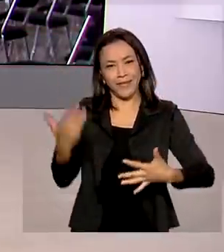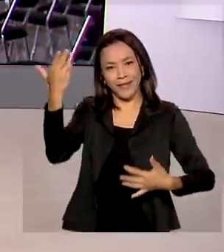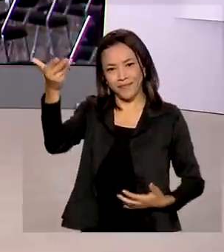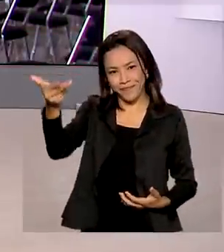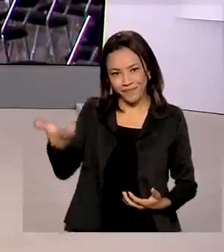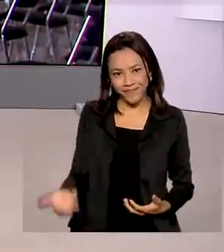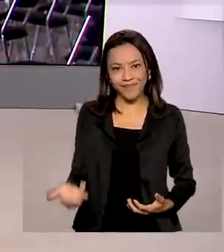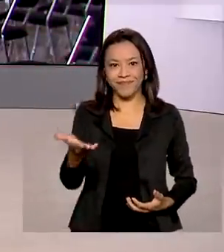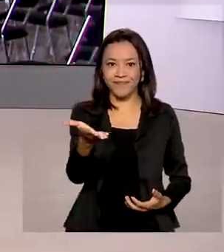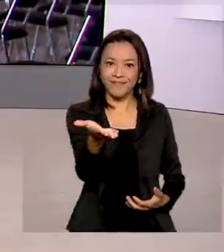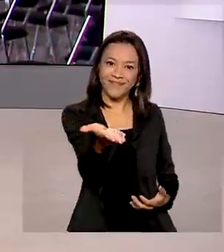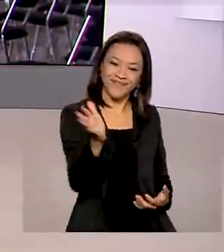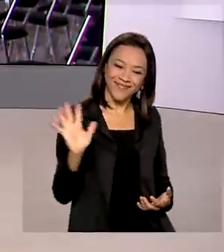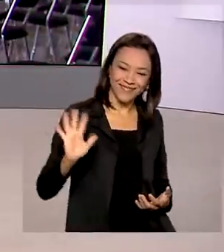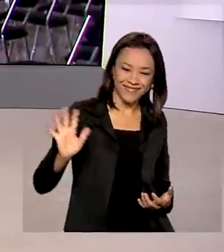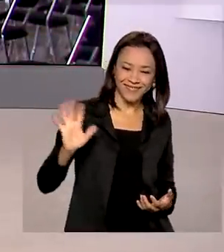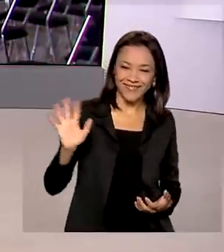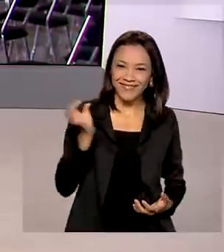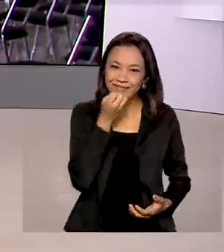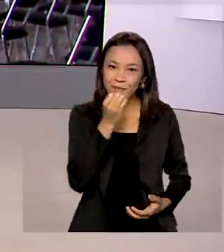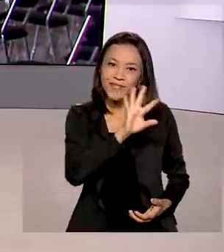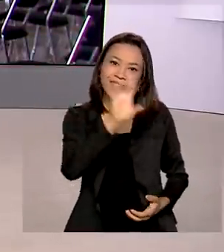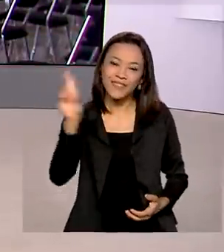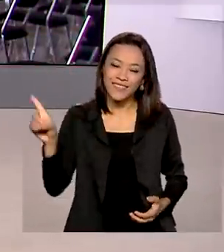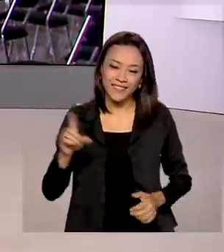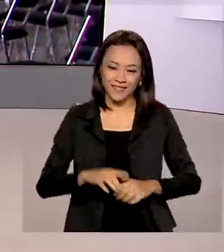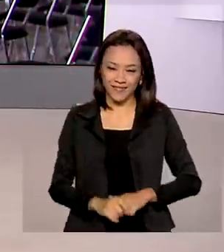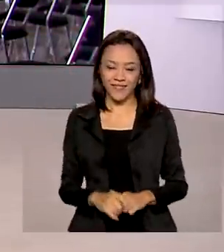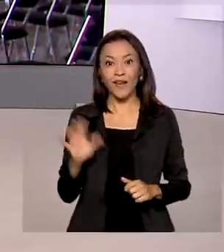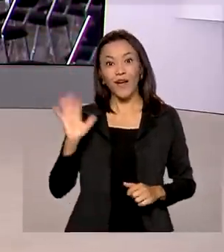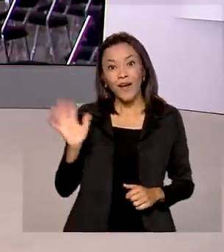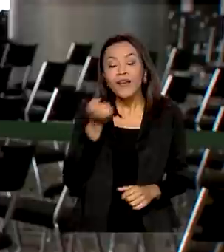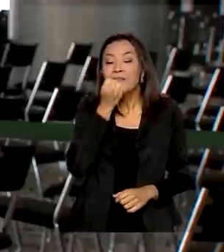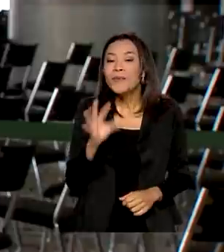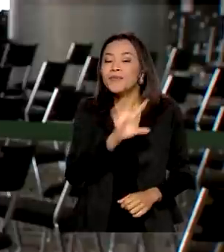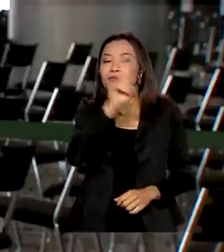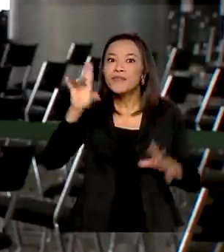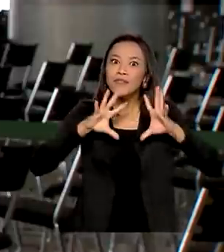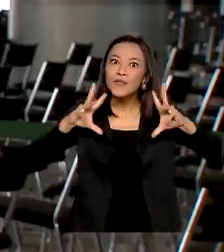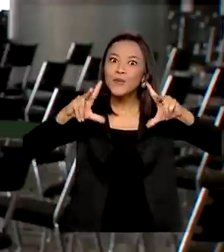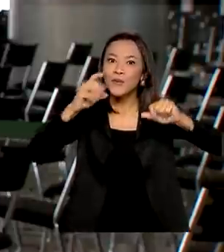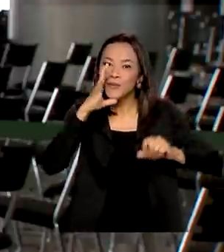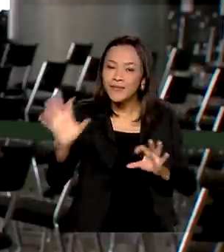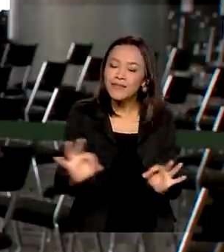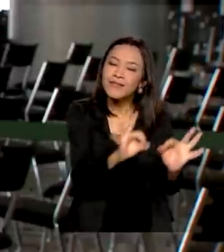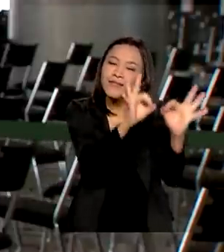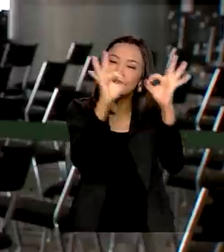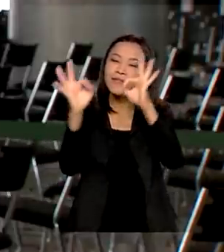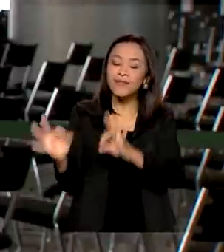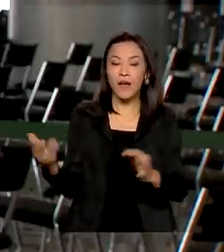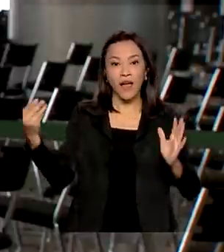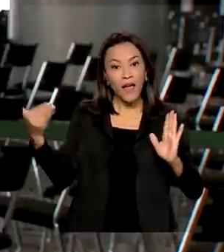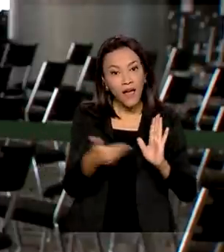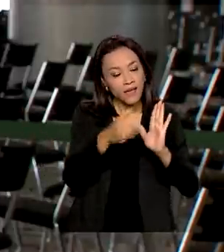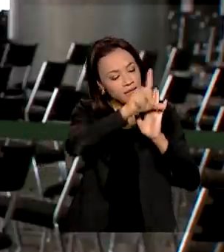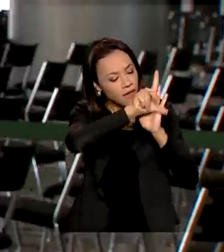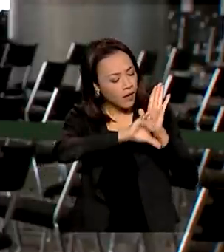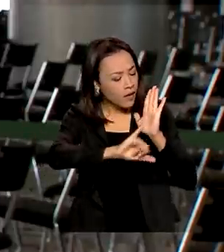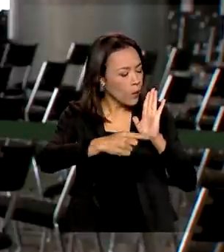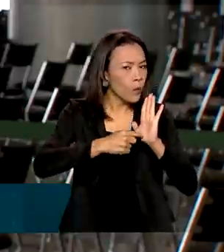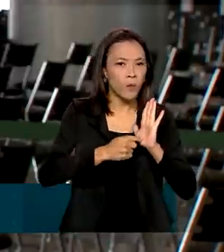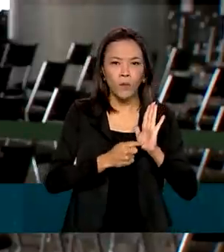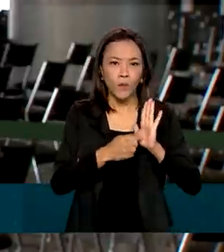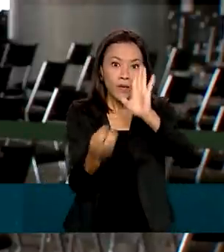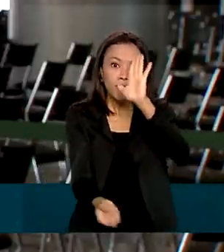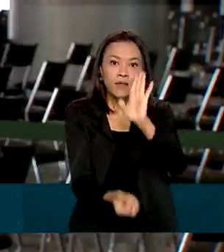informações ao vivo para a gente. Oi, Márcia, bom dia! Oi, Renata, bom dia para você, bom dia a todos que nos acompanham. Olha, essa lei, ela cria o